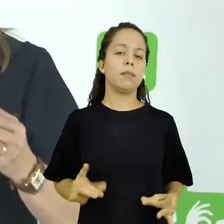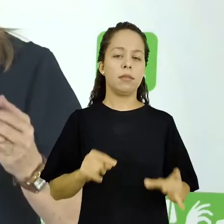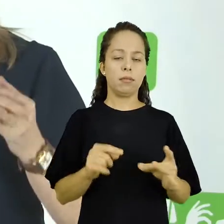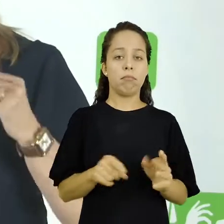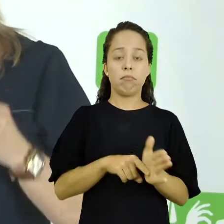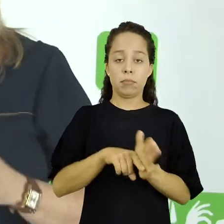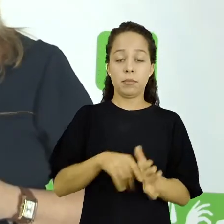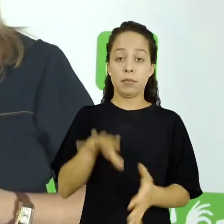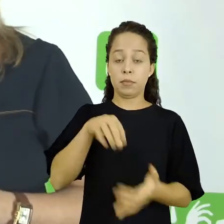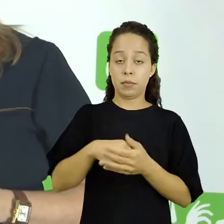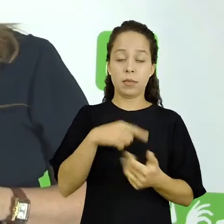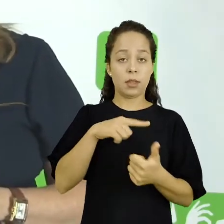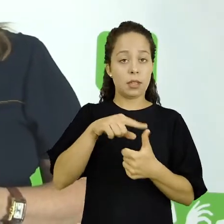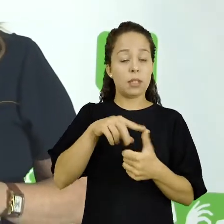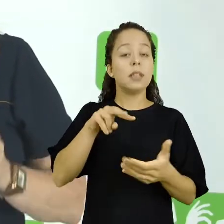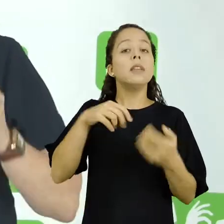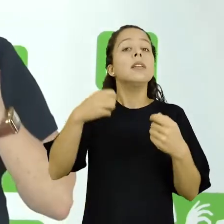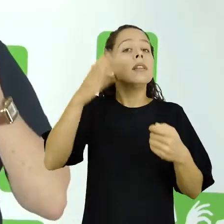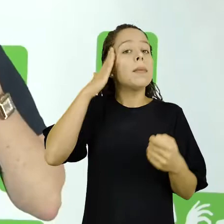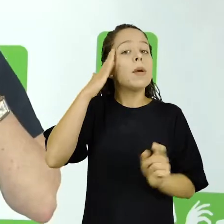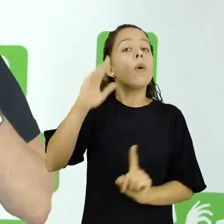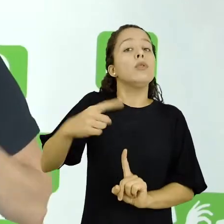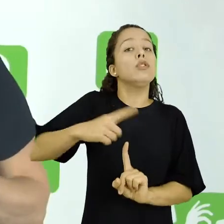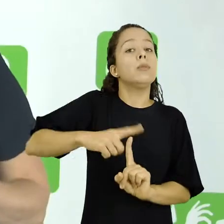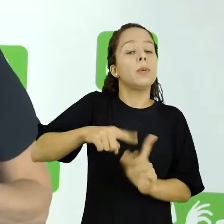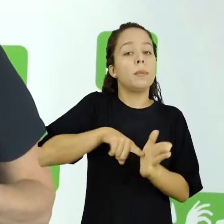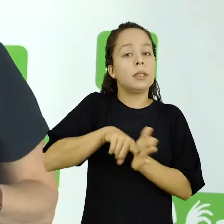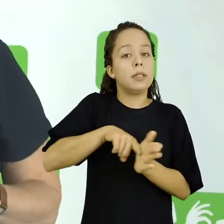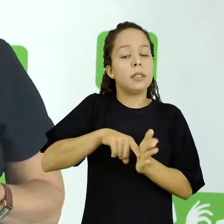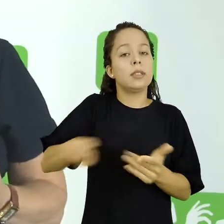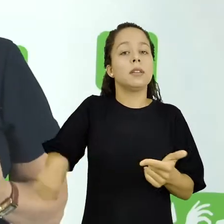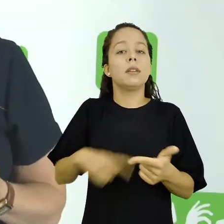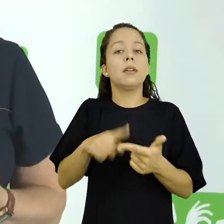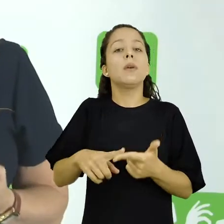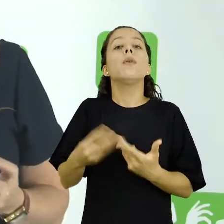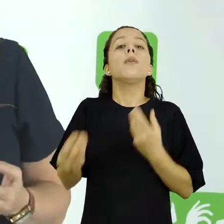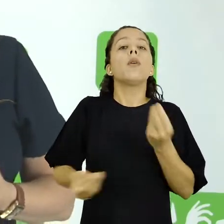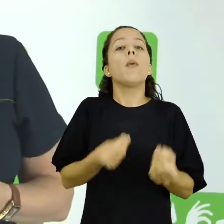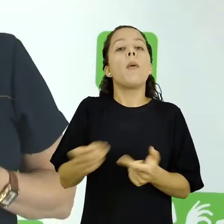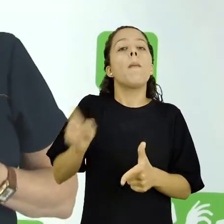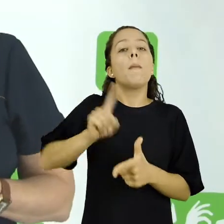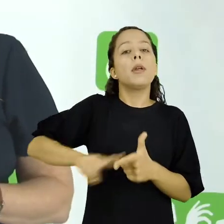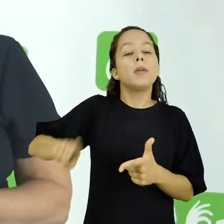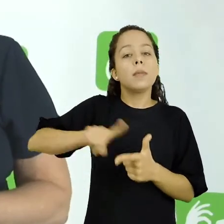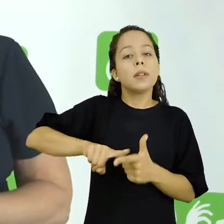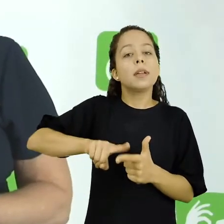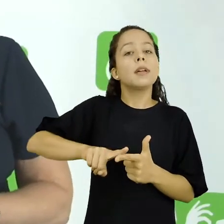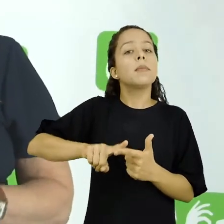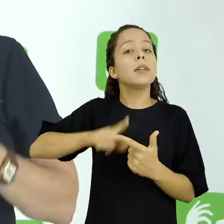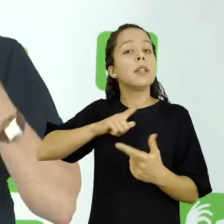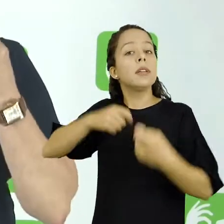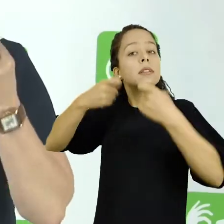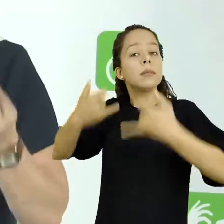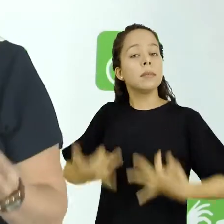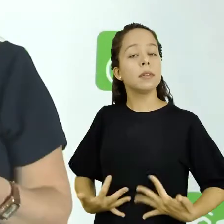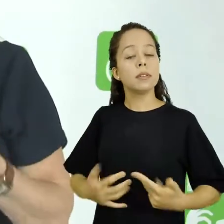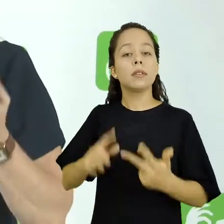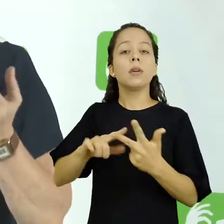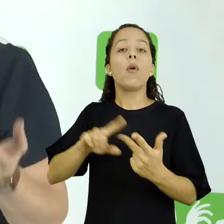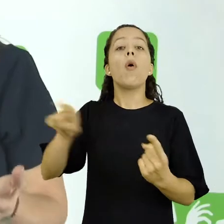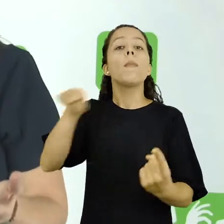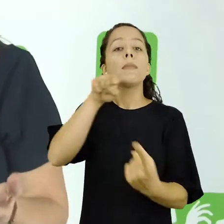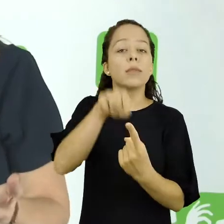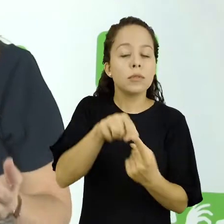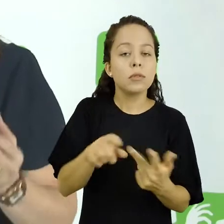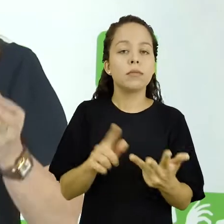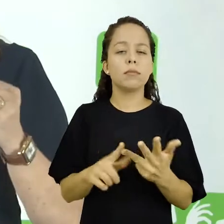critérios que são adotados, nós temos a natureza da pesquisa, a forma como o problema é abordado, os objetivos